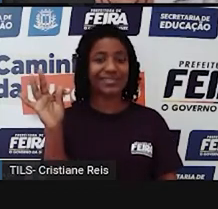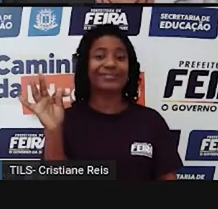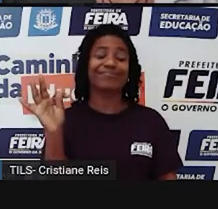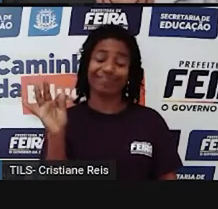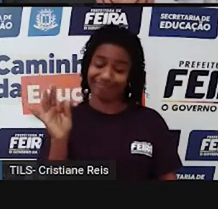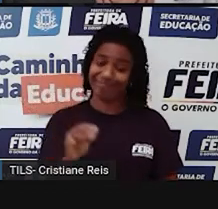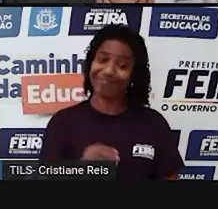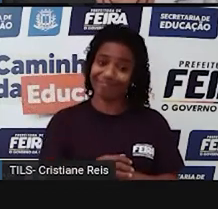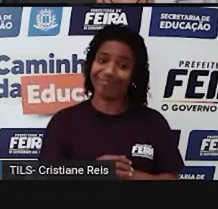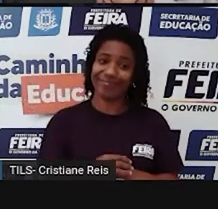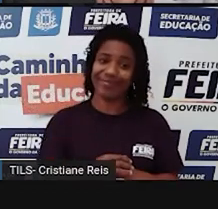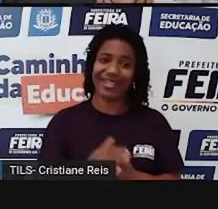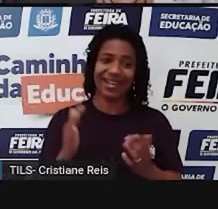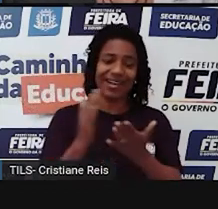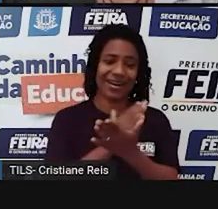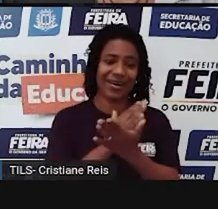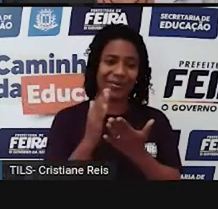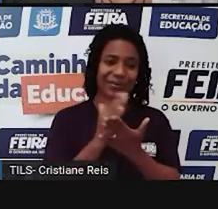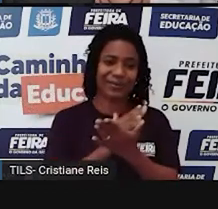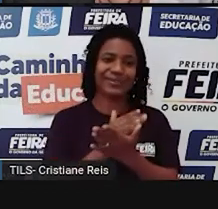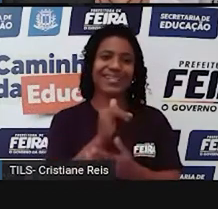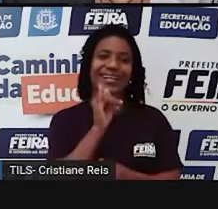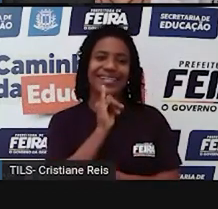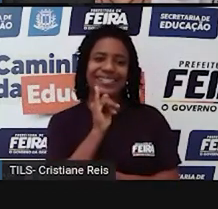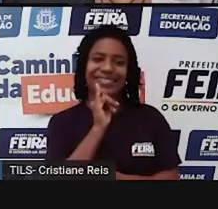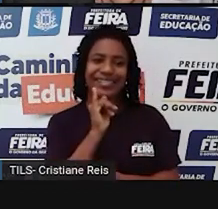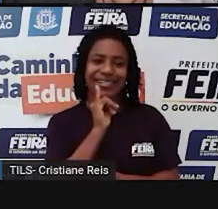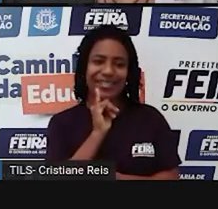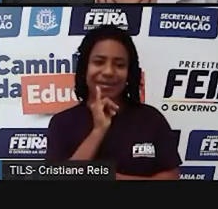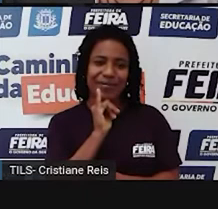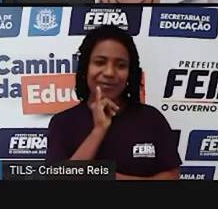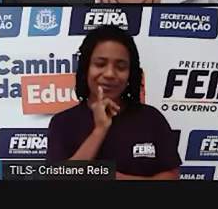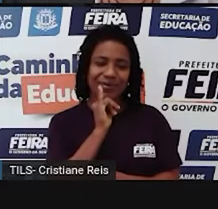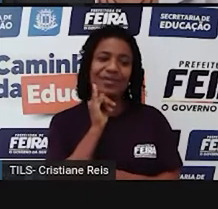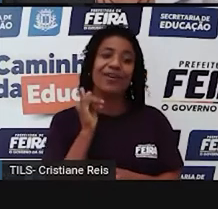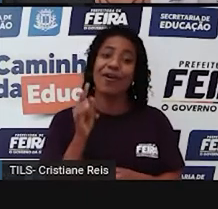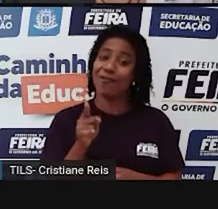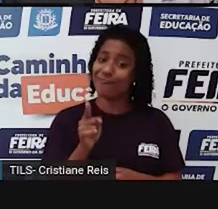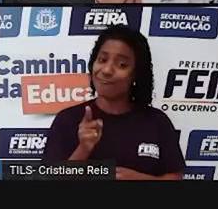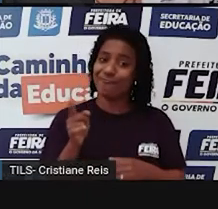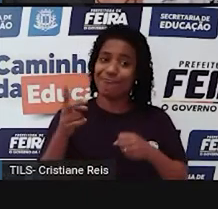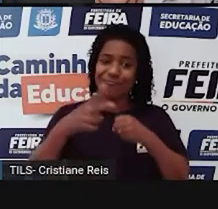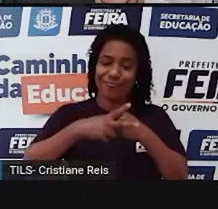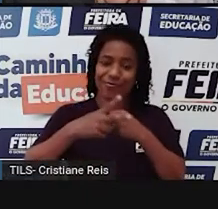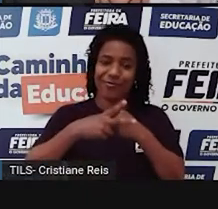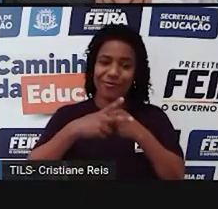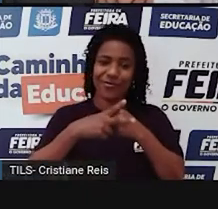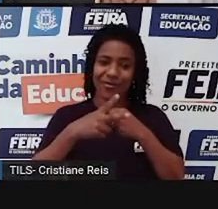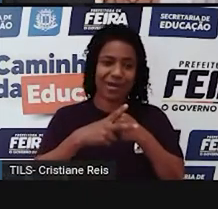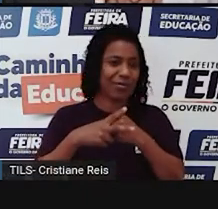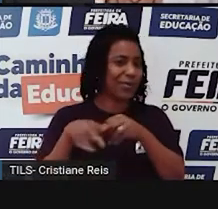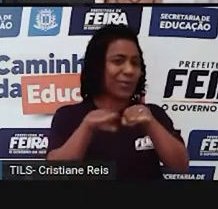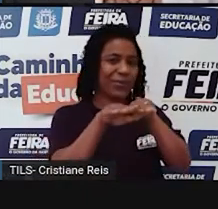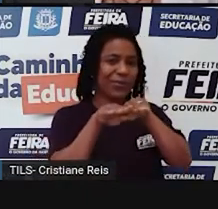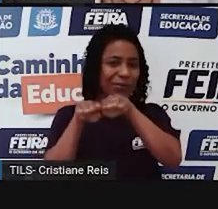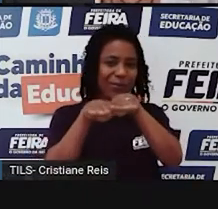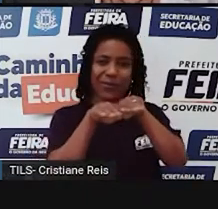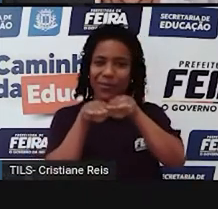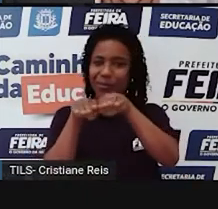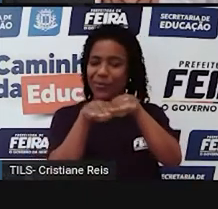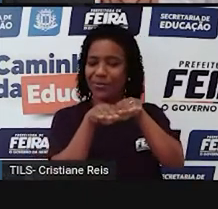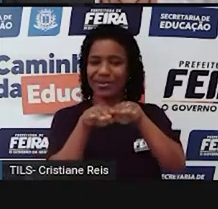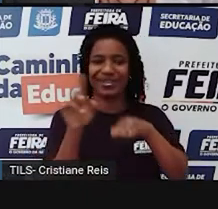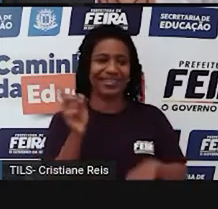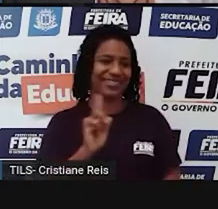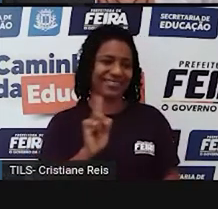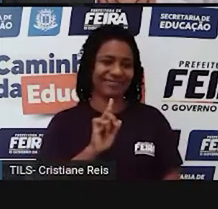exemplos de a irregular verbs. De verbos irregulares. Como o próprio nome já está dizendo,